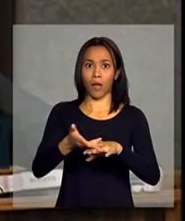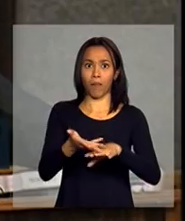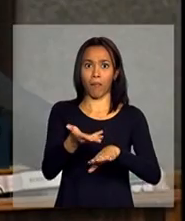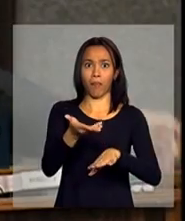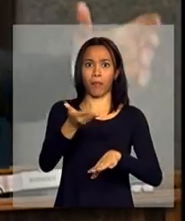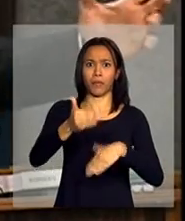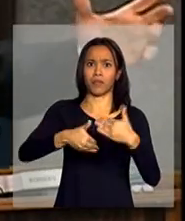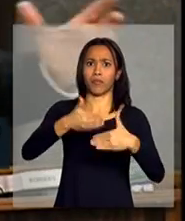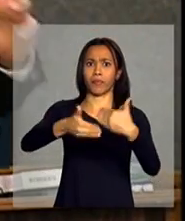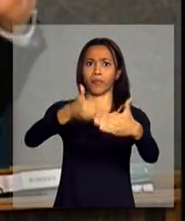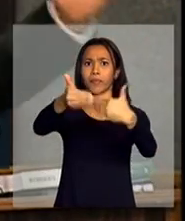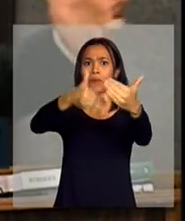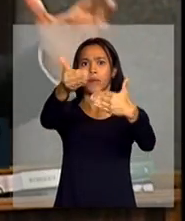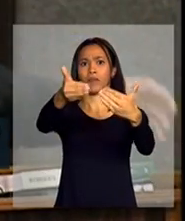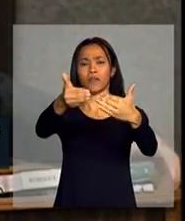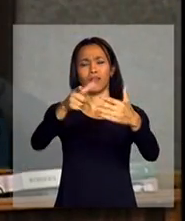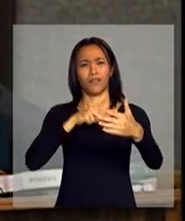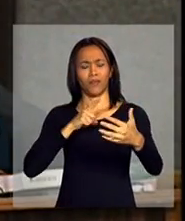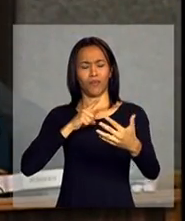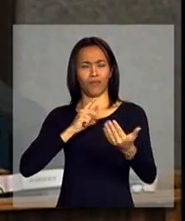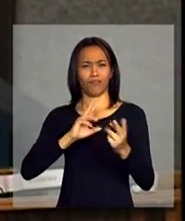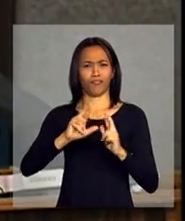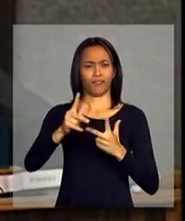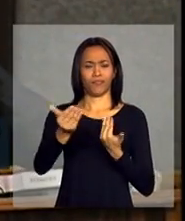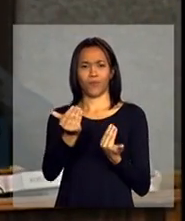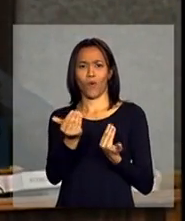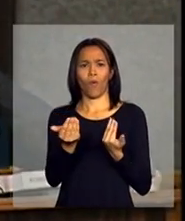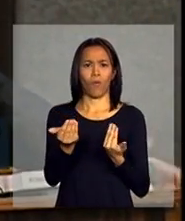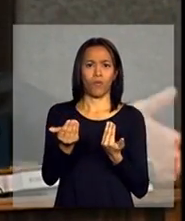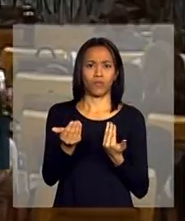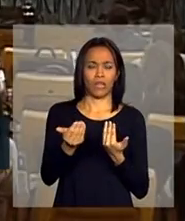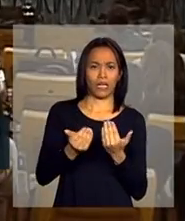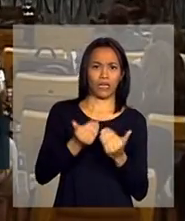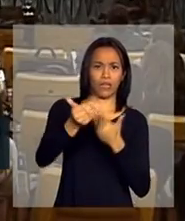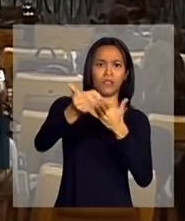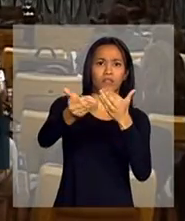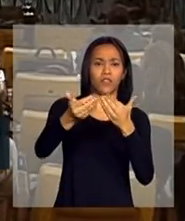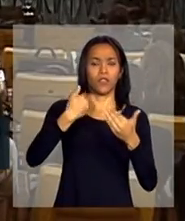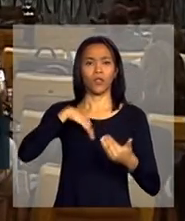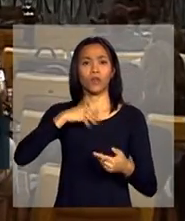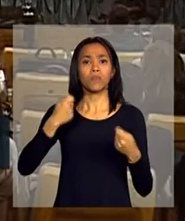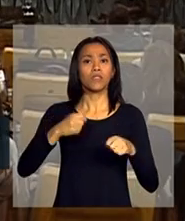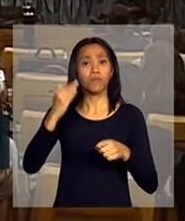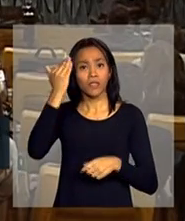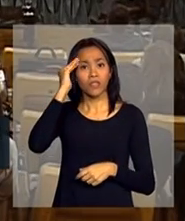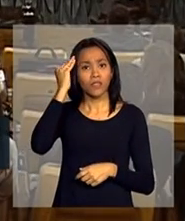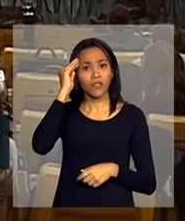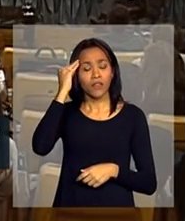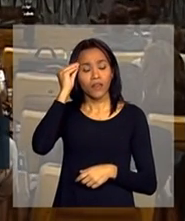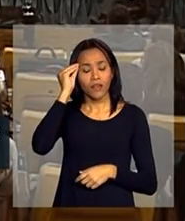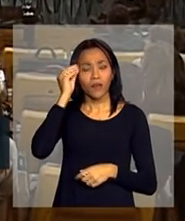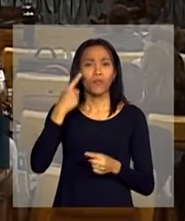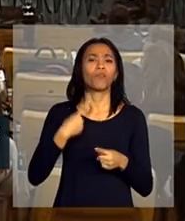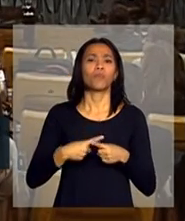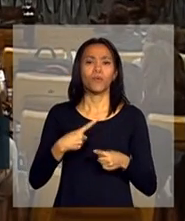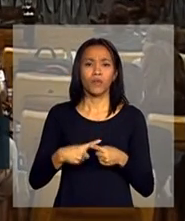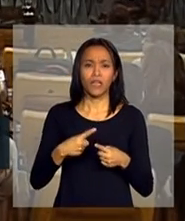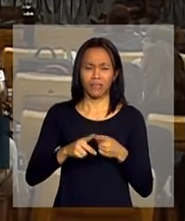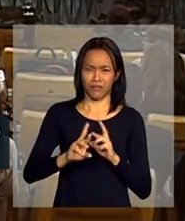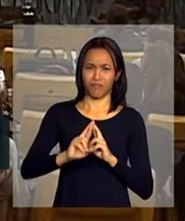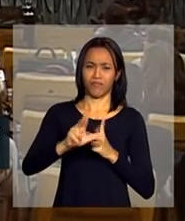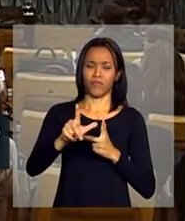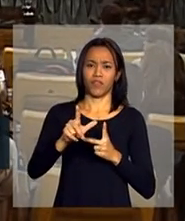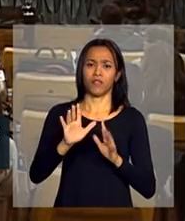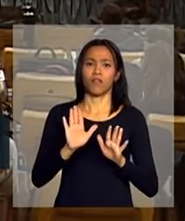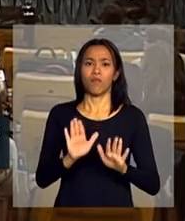nacionais. Então, existe um paradoxo e que a gente tem que entender o porquê desse paradoxo. Mas